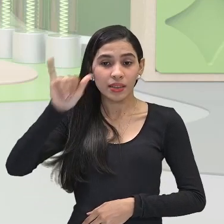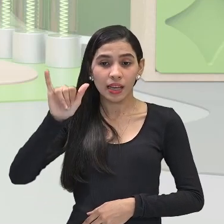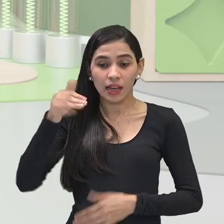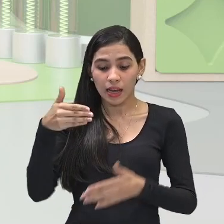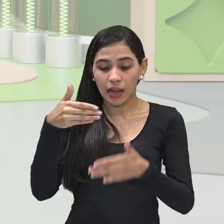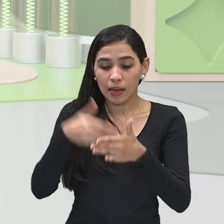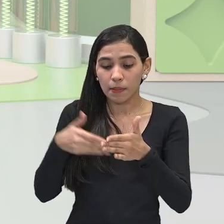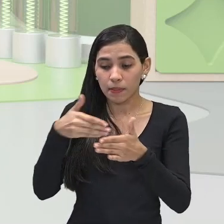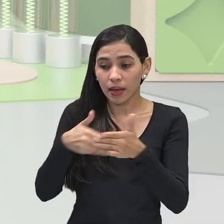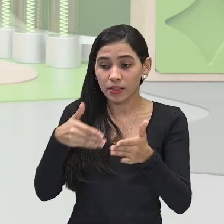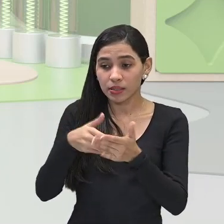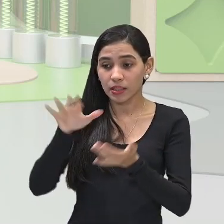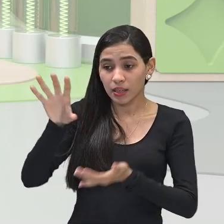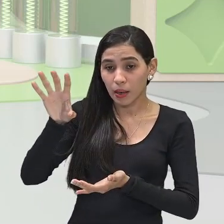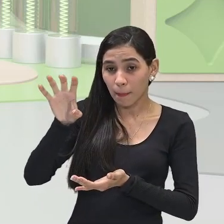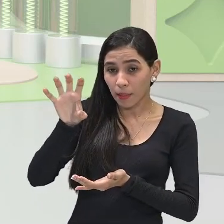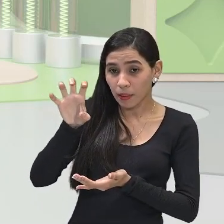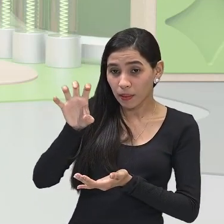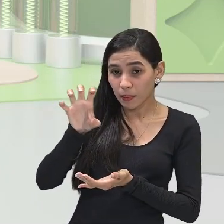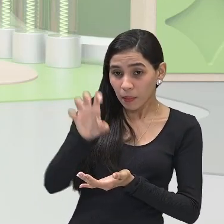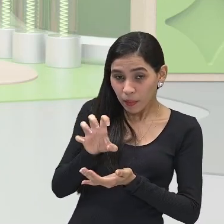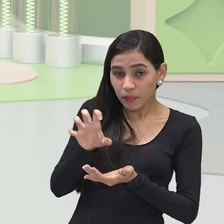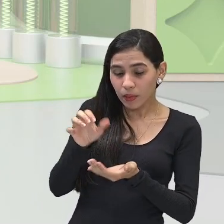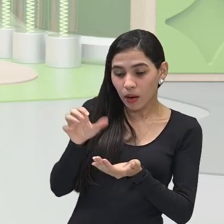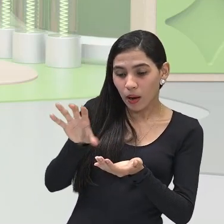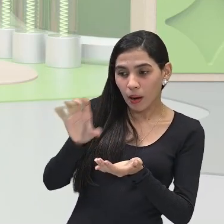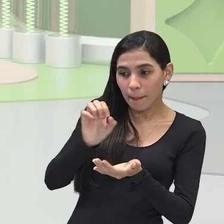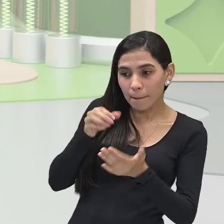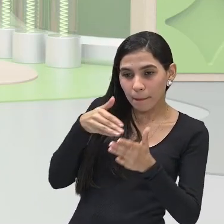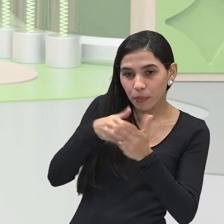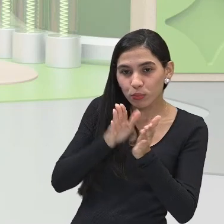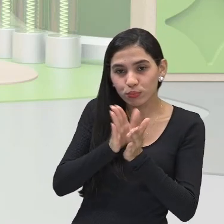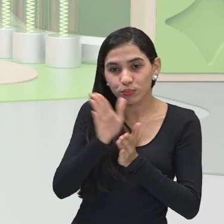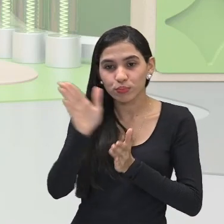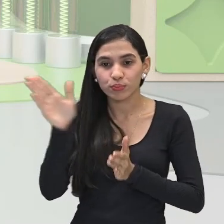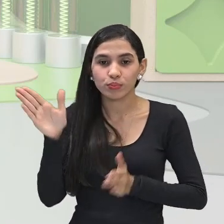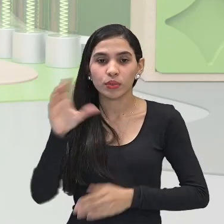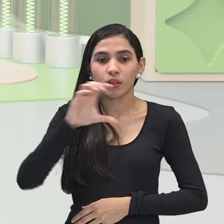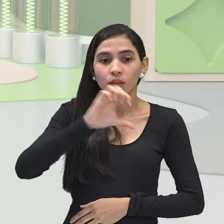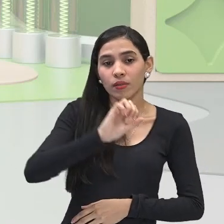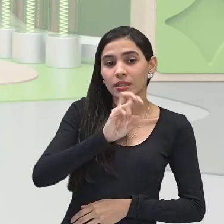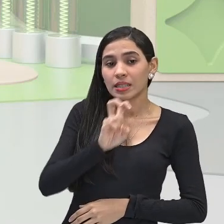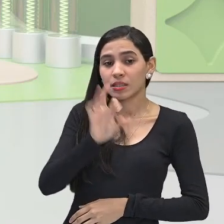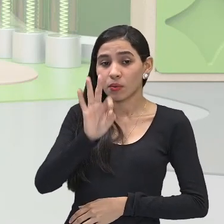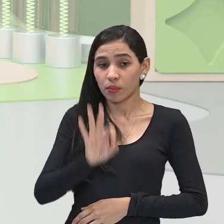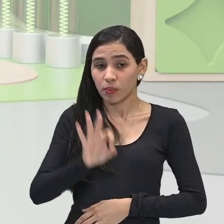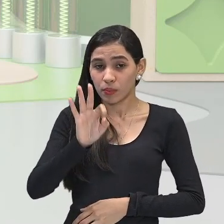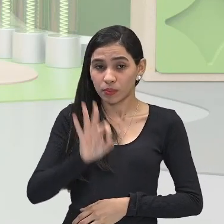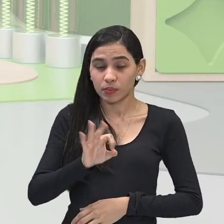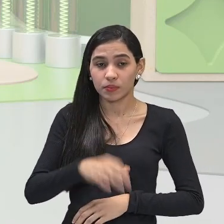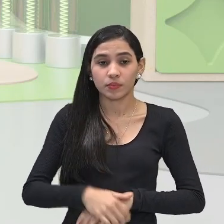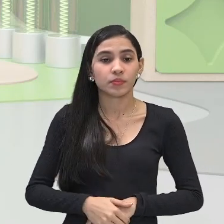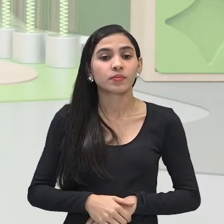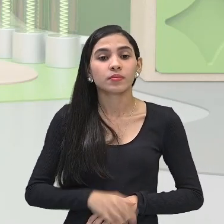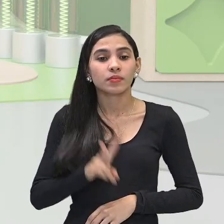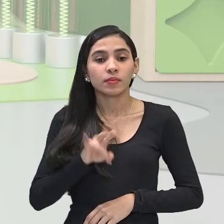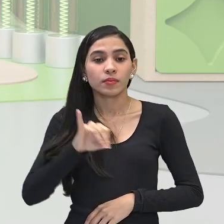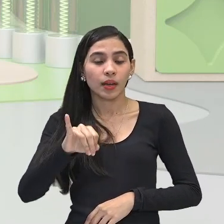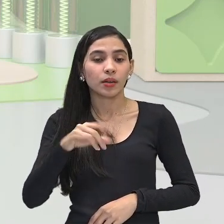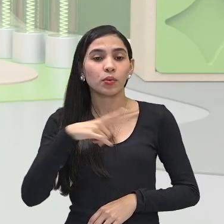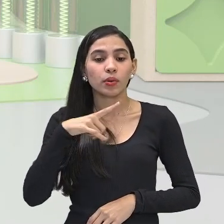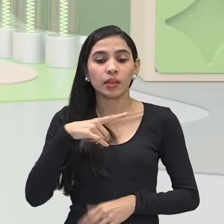filtrar com que esses raios ultravioleta, em cerca de 95% deles, vão ficar